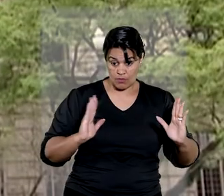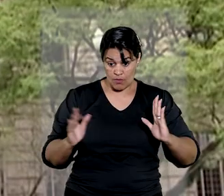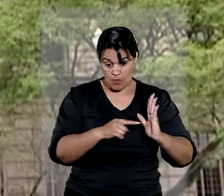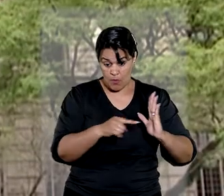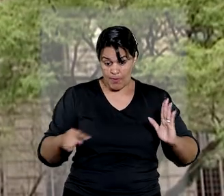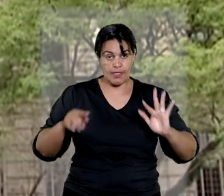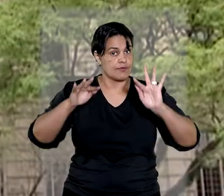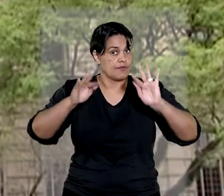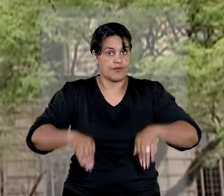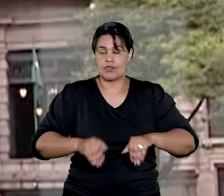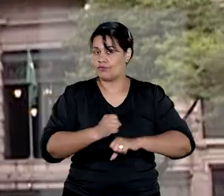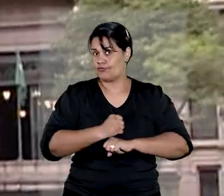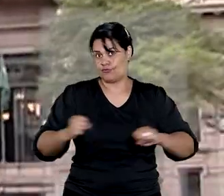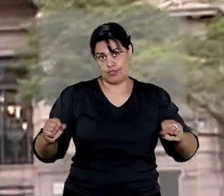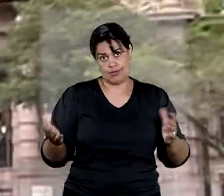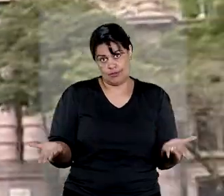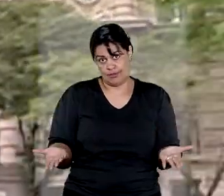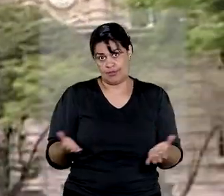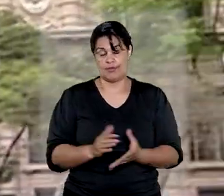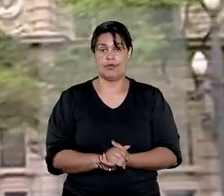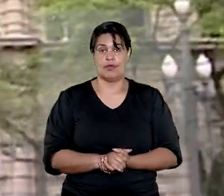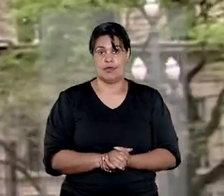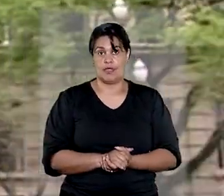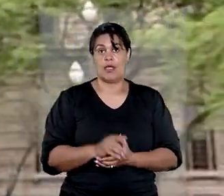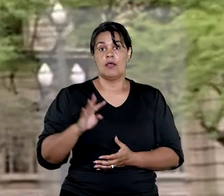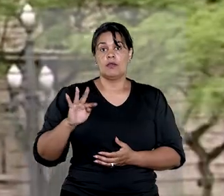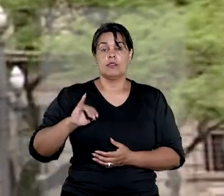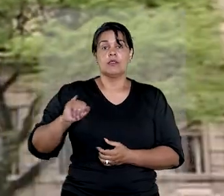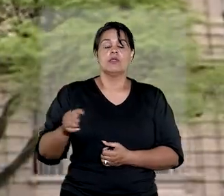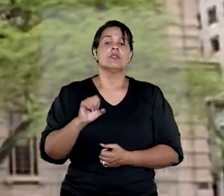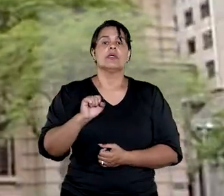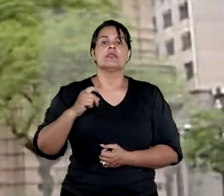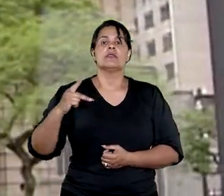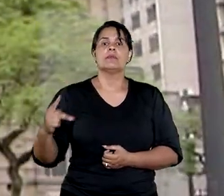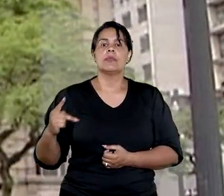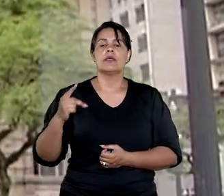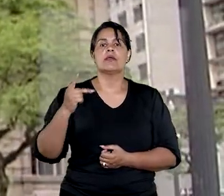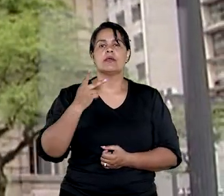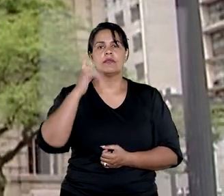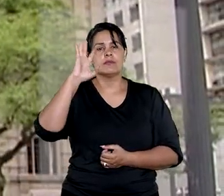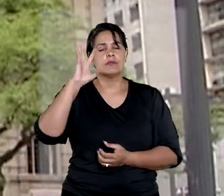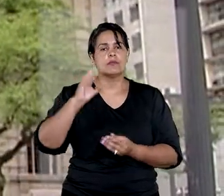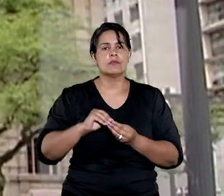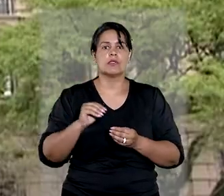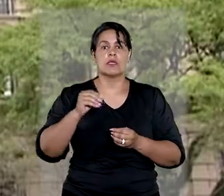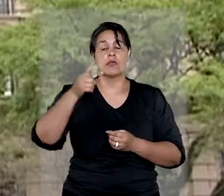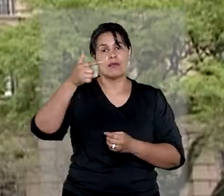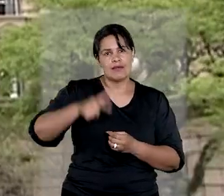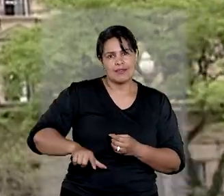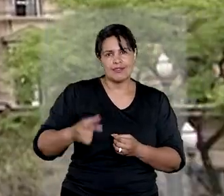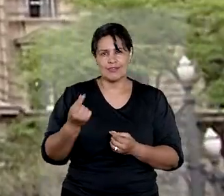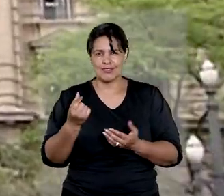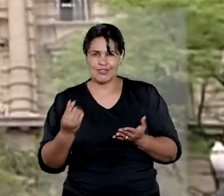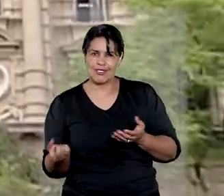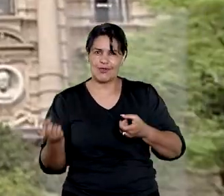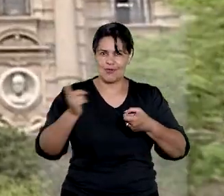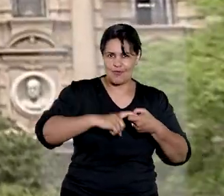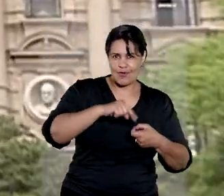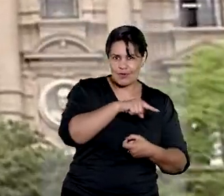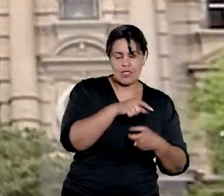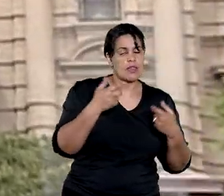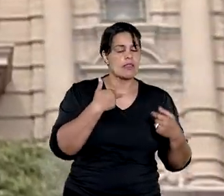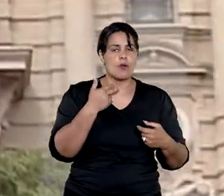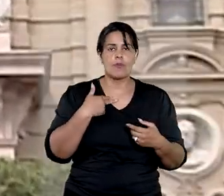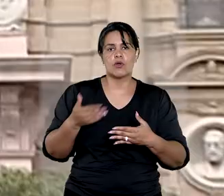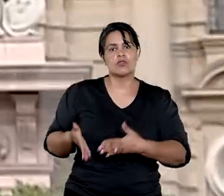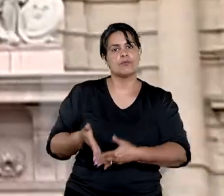cobradas de forma supostamente indevida. O TJSP entendeu que a repetição de indébito não poderia ser